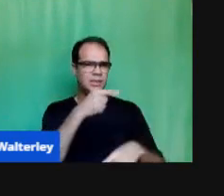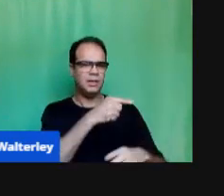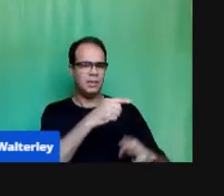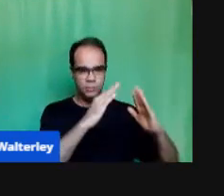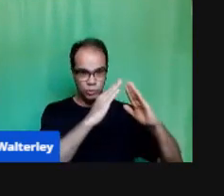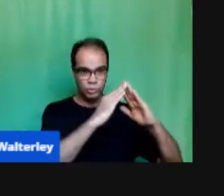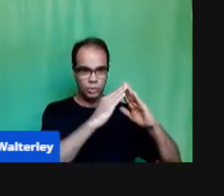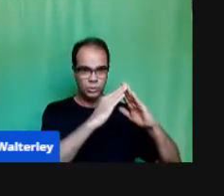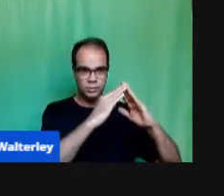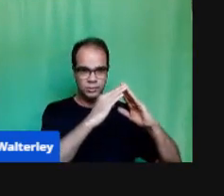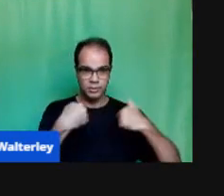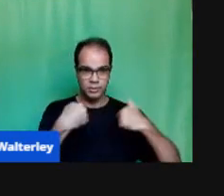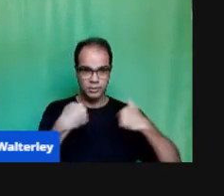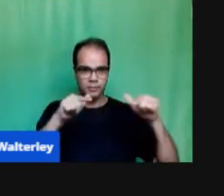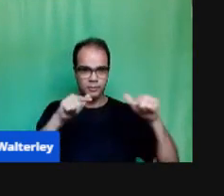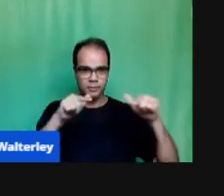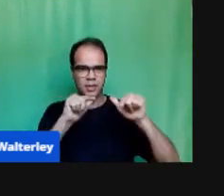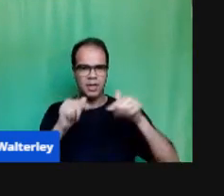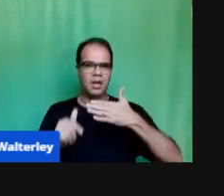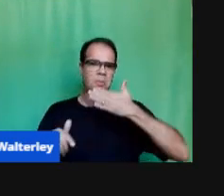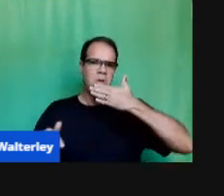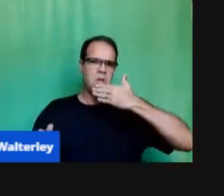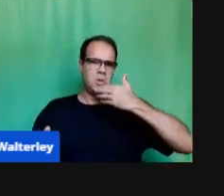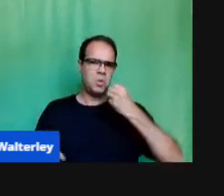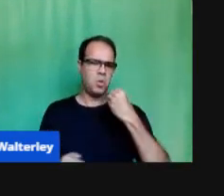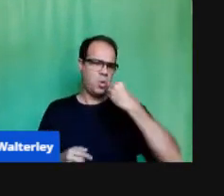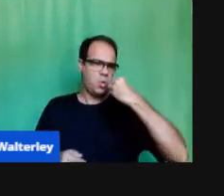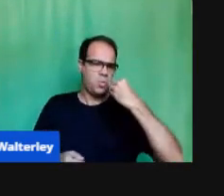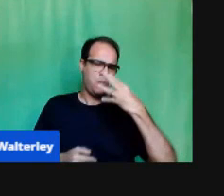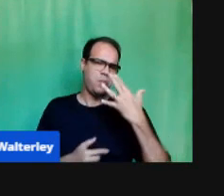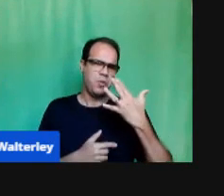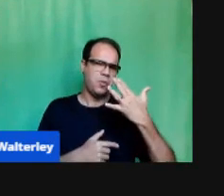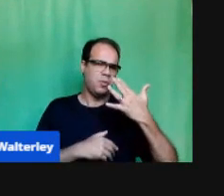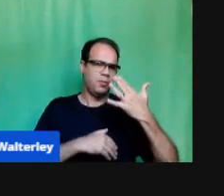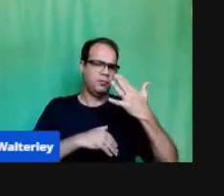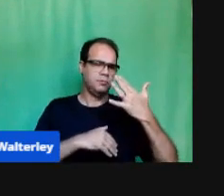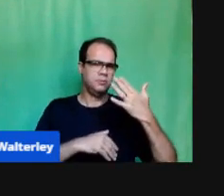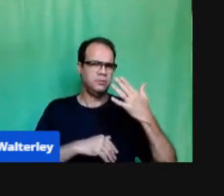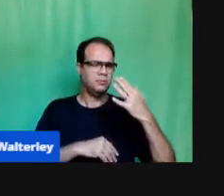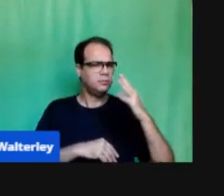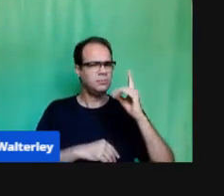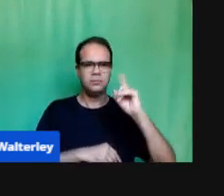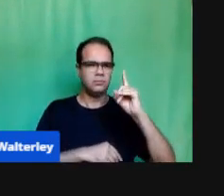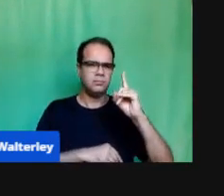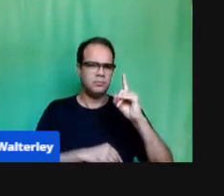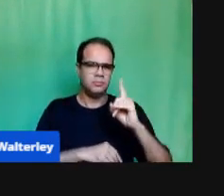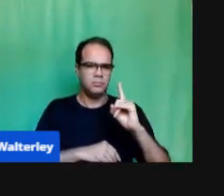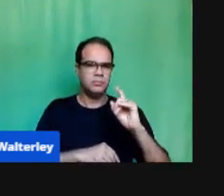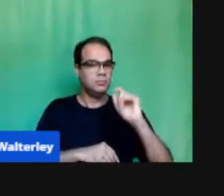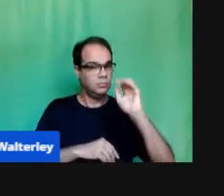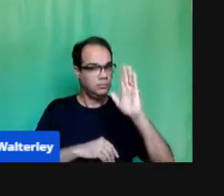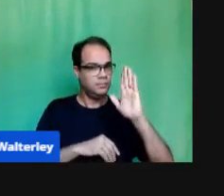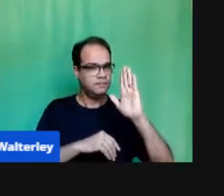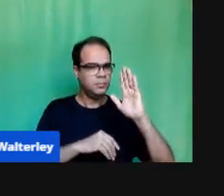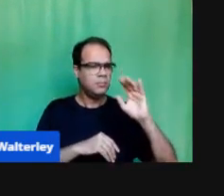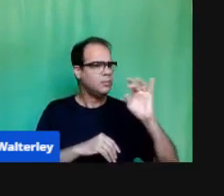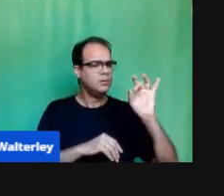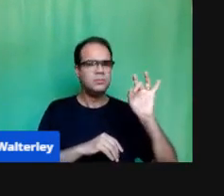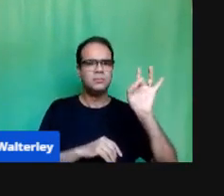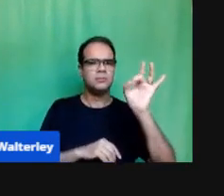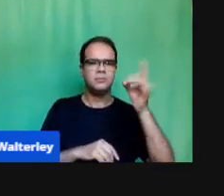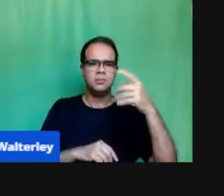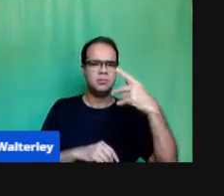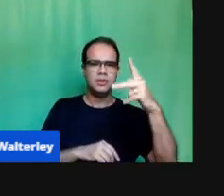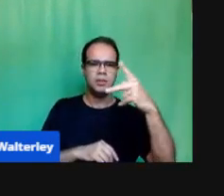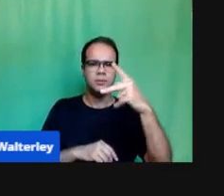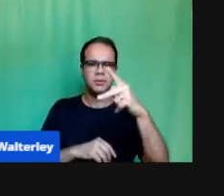Eu acredito que cada unidade, dentro da sua autonomia pedagógica, ela busca, levando em consideração também a sua